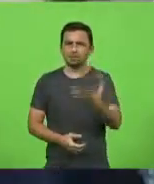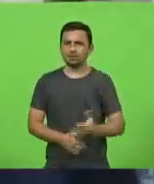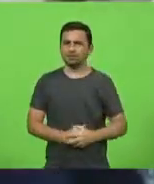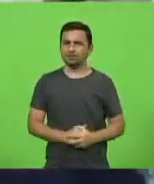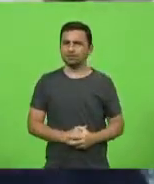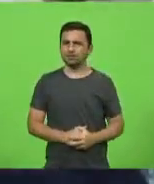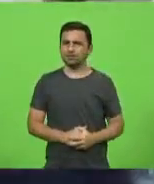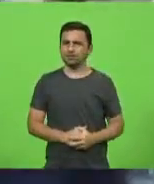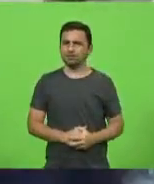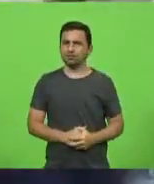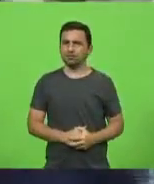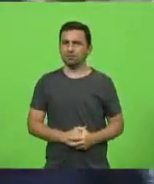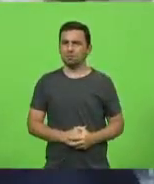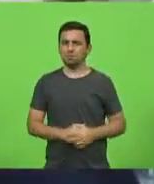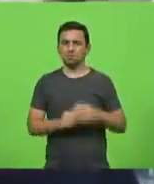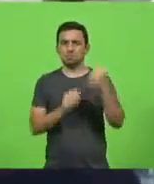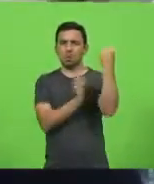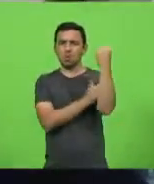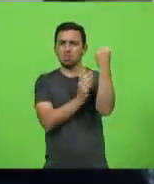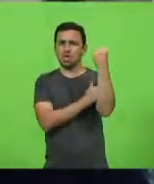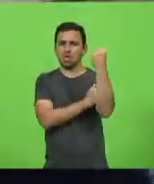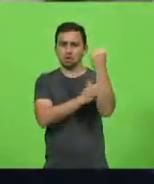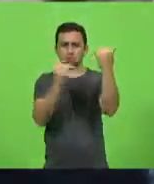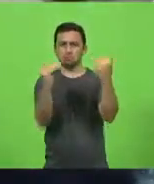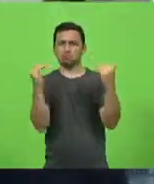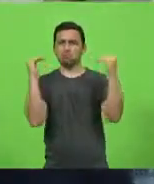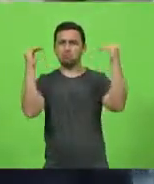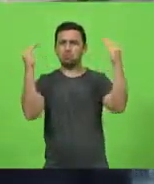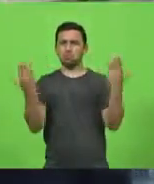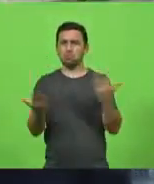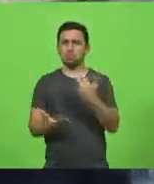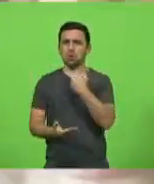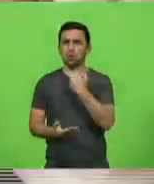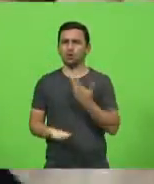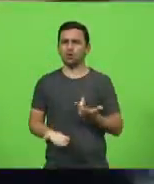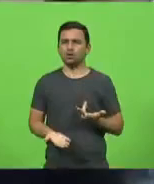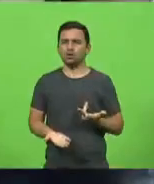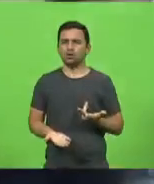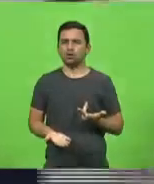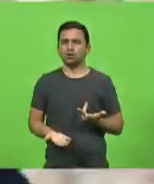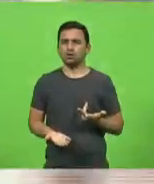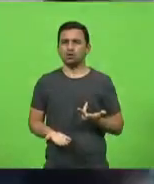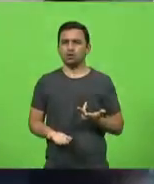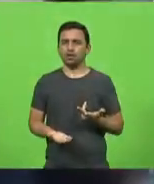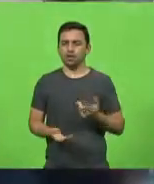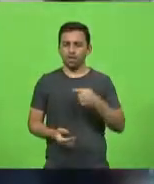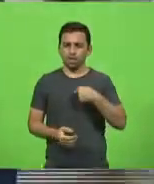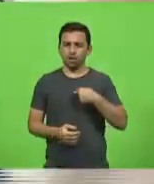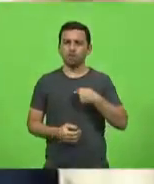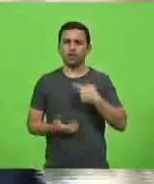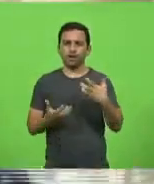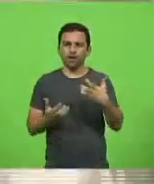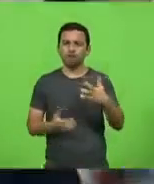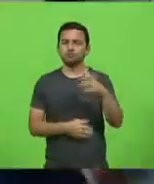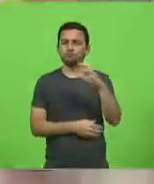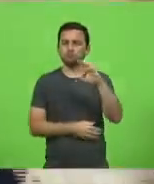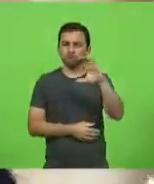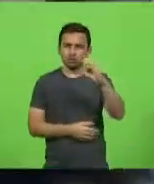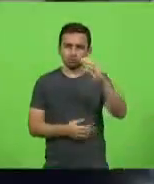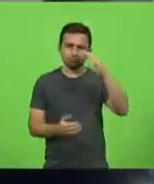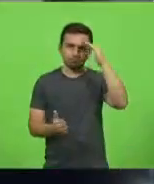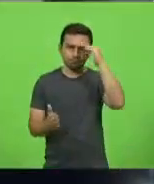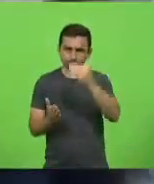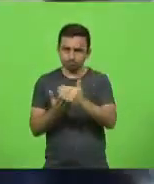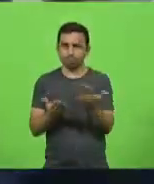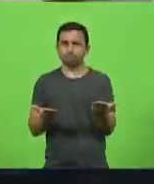poderiam é esse? Ou poderiam do quê? Não da saúde, não. Eu sou pela ciência, vacina já. E, Fernando,